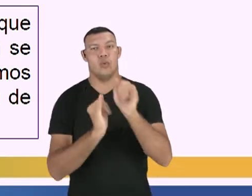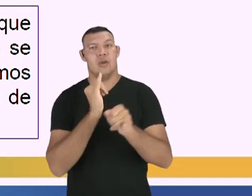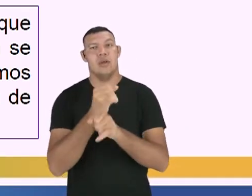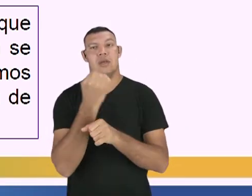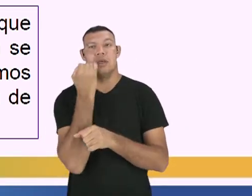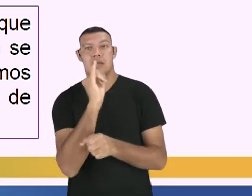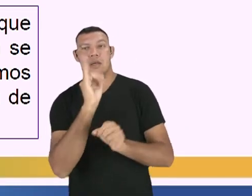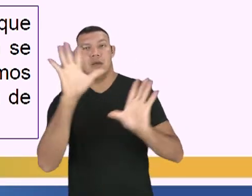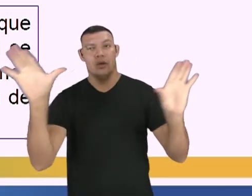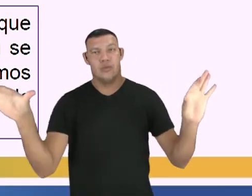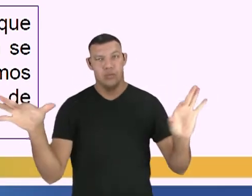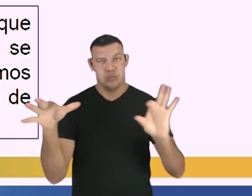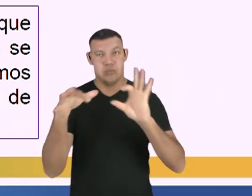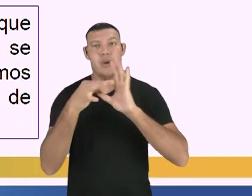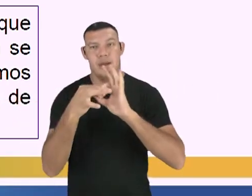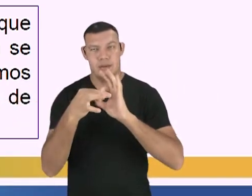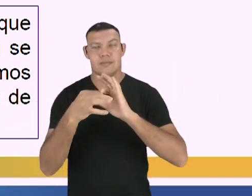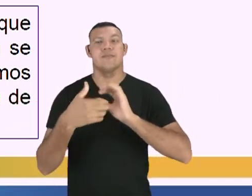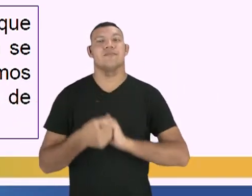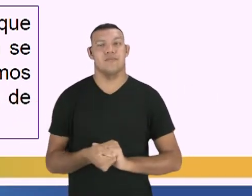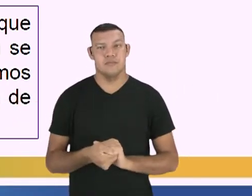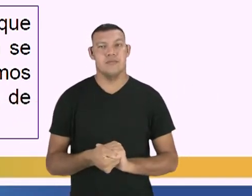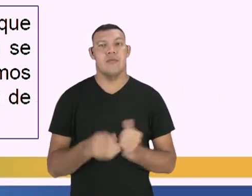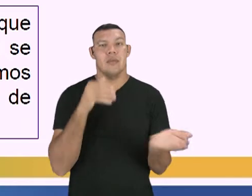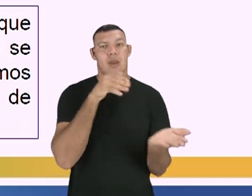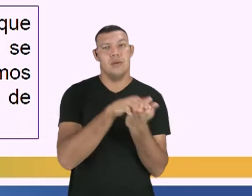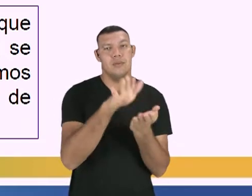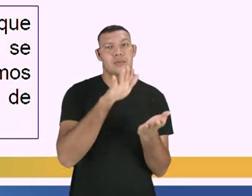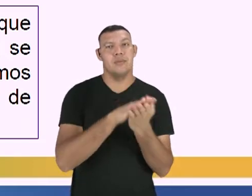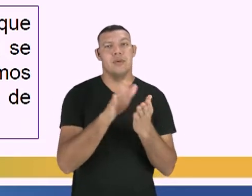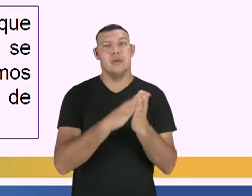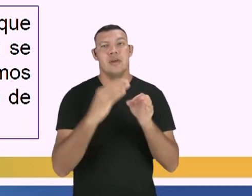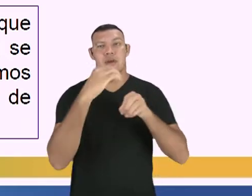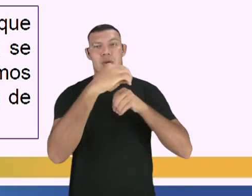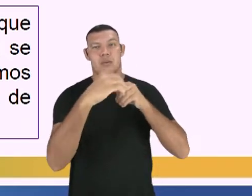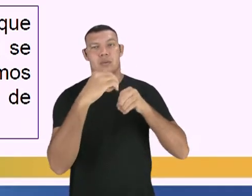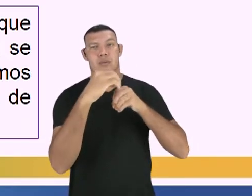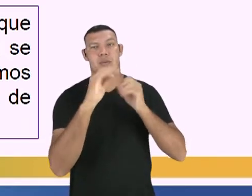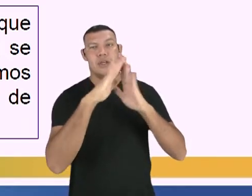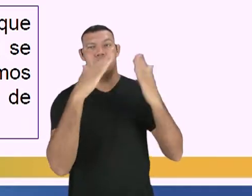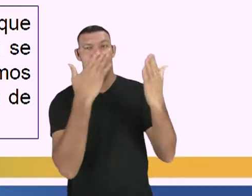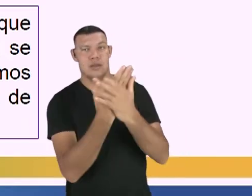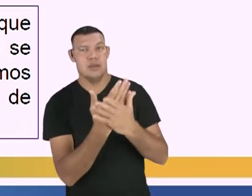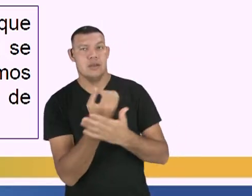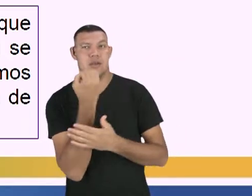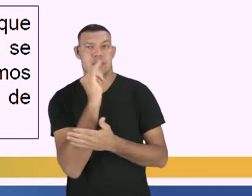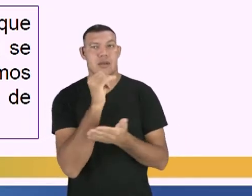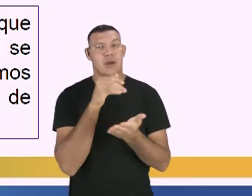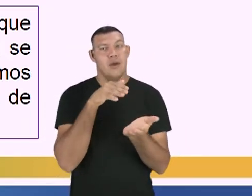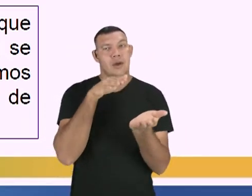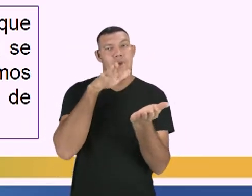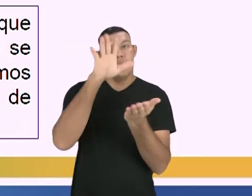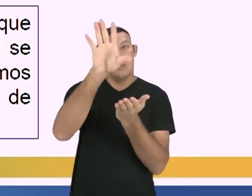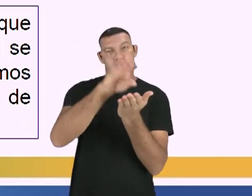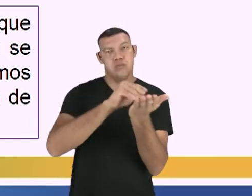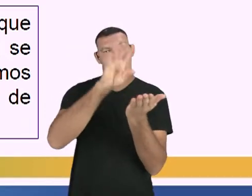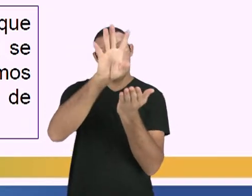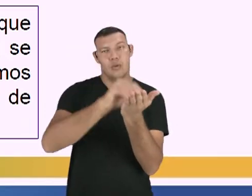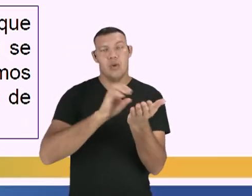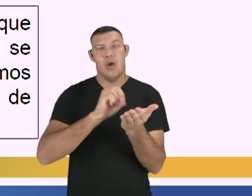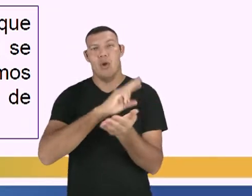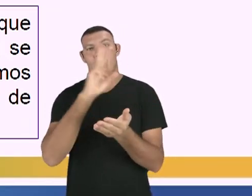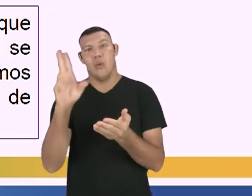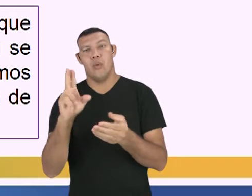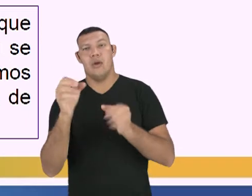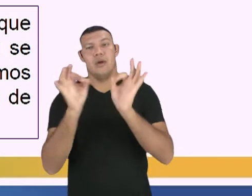juntaríamos todas elas para publicar no blog da escola. Se vamos imprimir e organizar em um